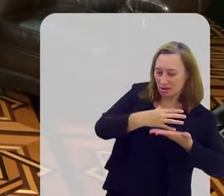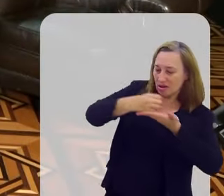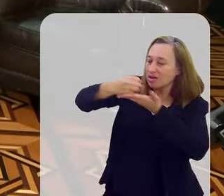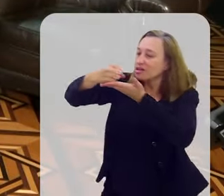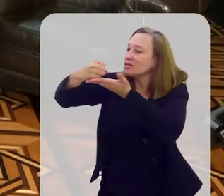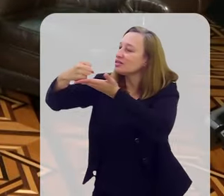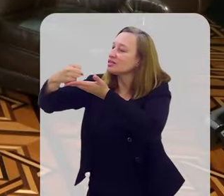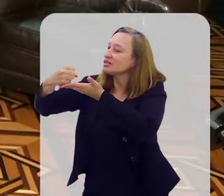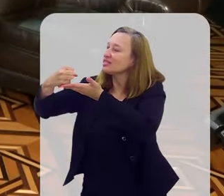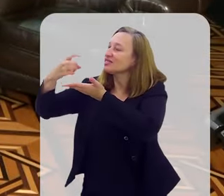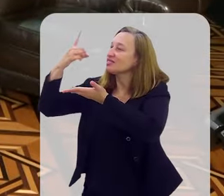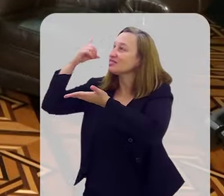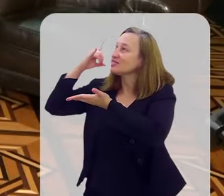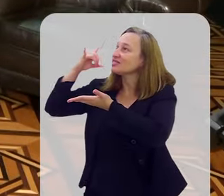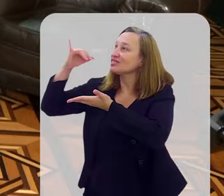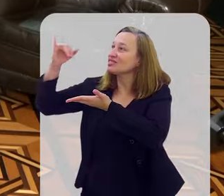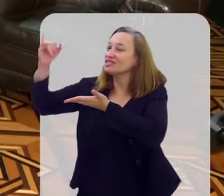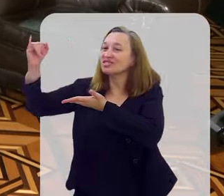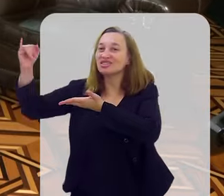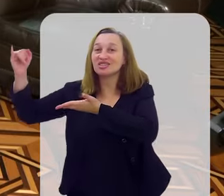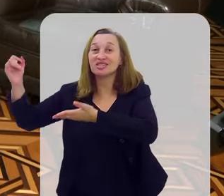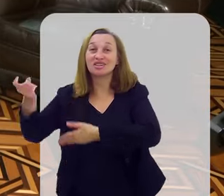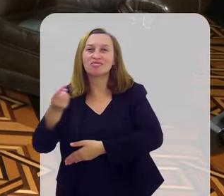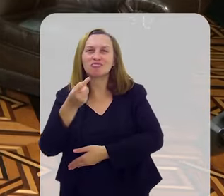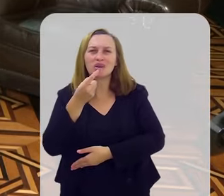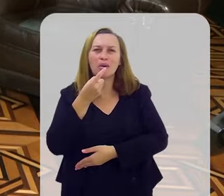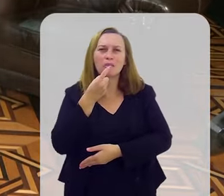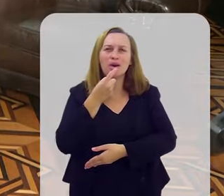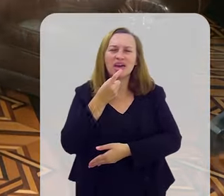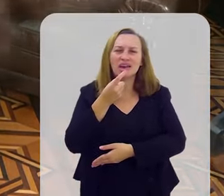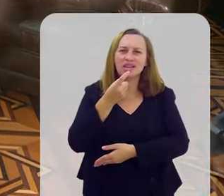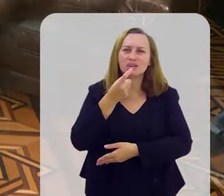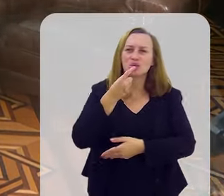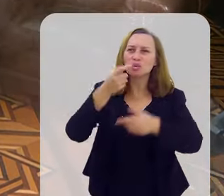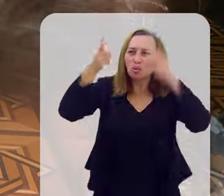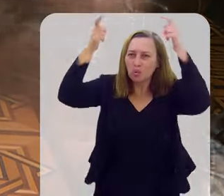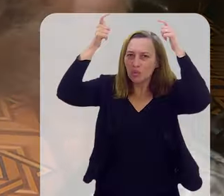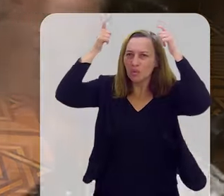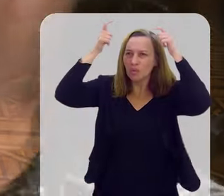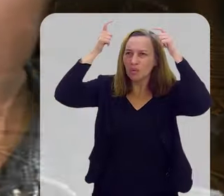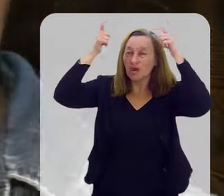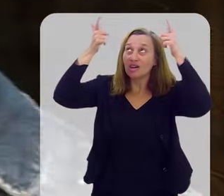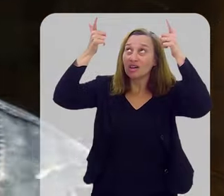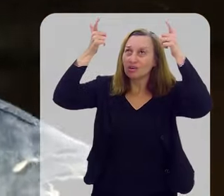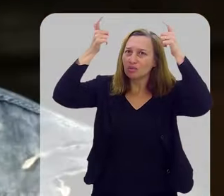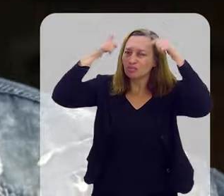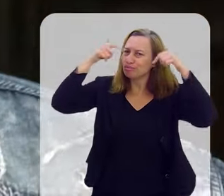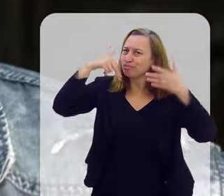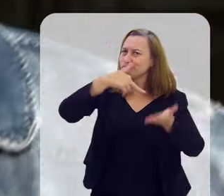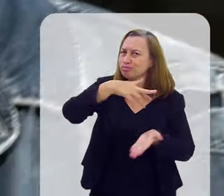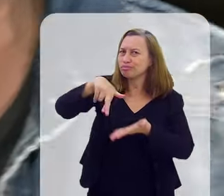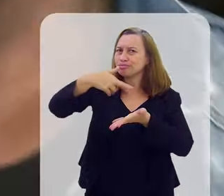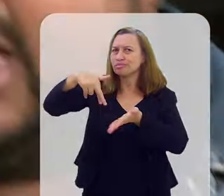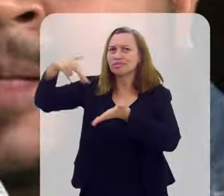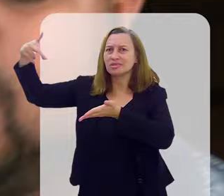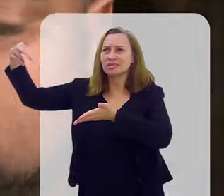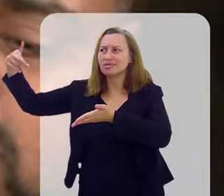voltará E voltará voltará Do céu para nos buscar